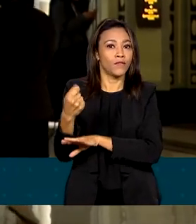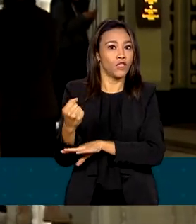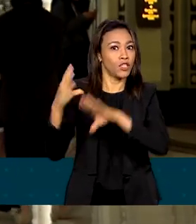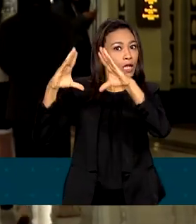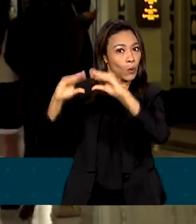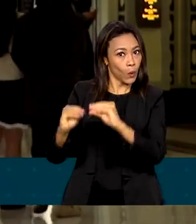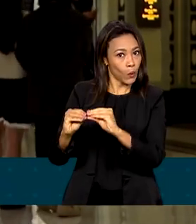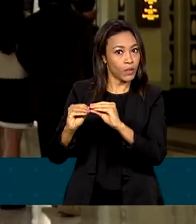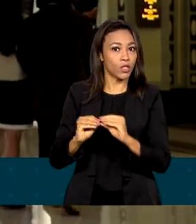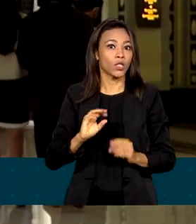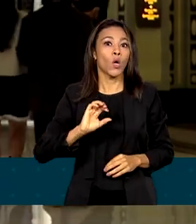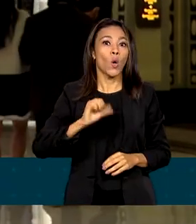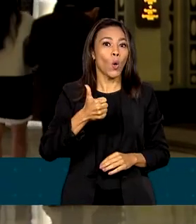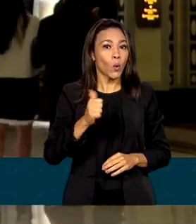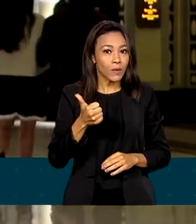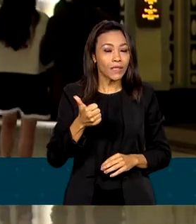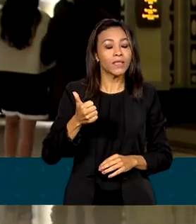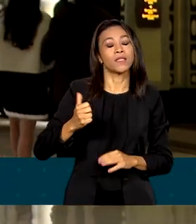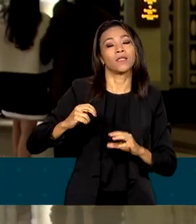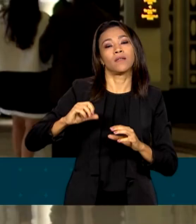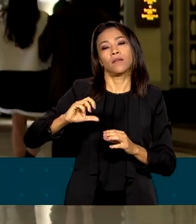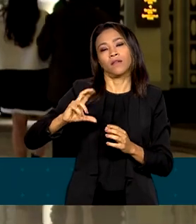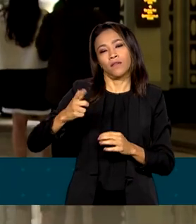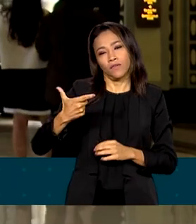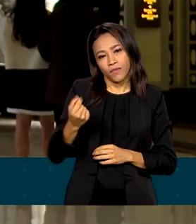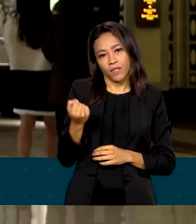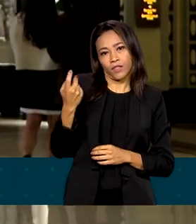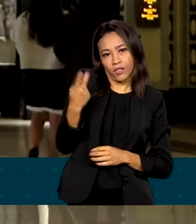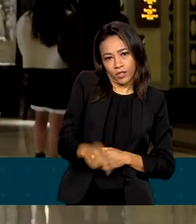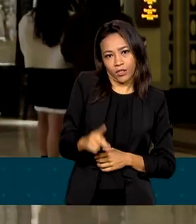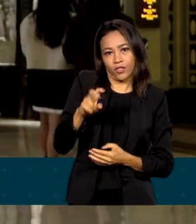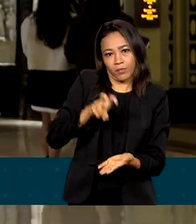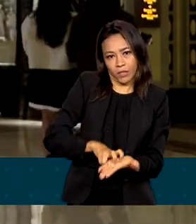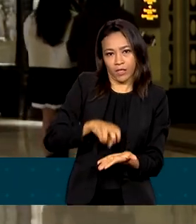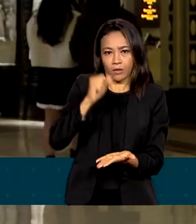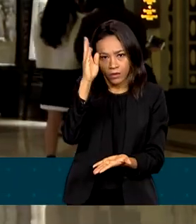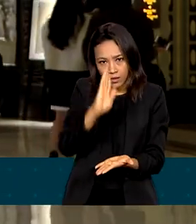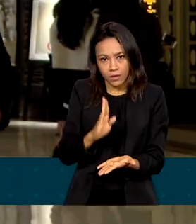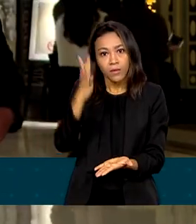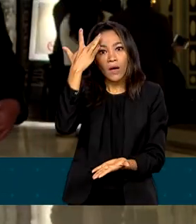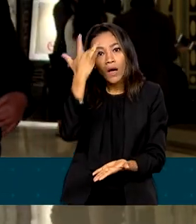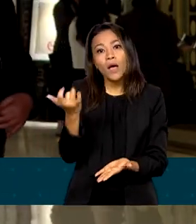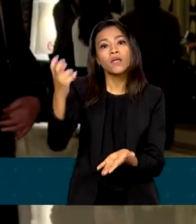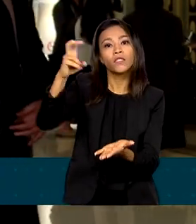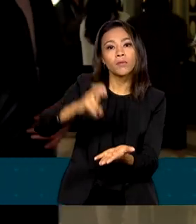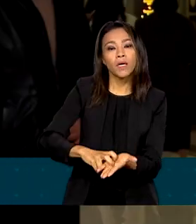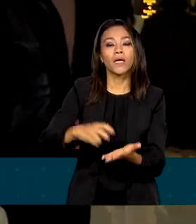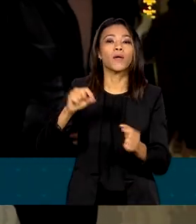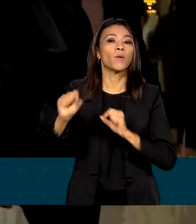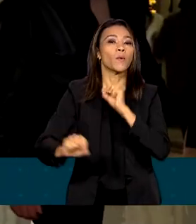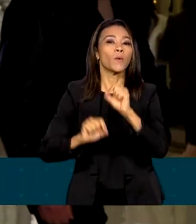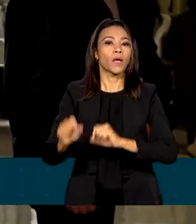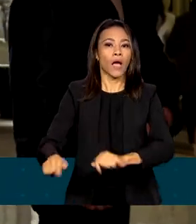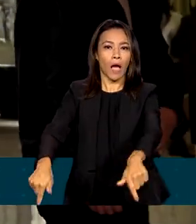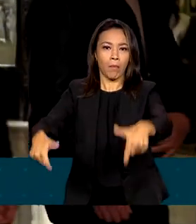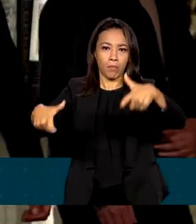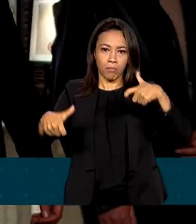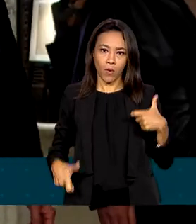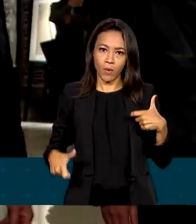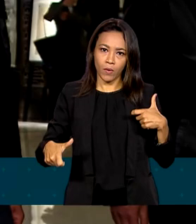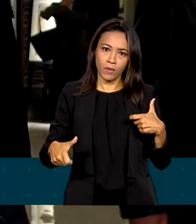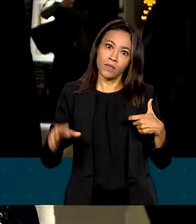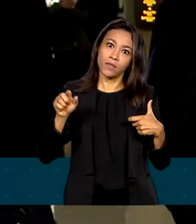11h20 da manhã dessa quarta-feira aí no Brasil. Amanhã de manhã ele participa da posse da ex